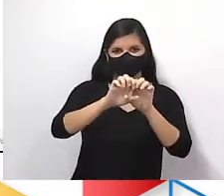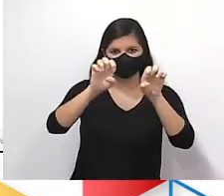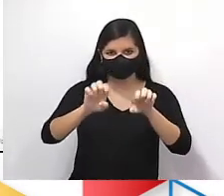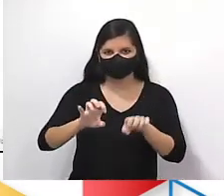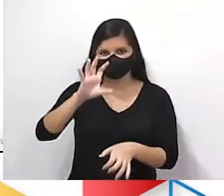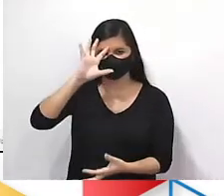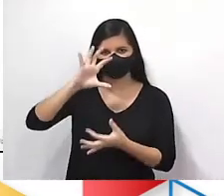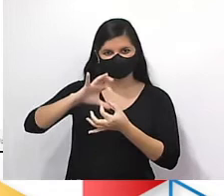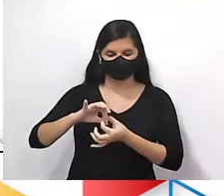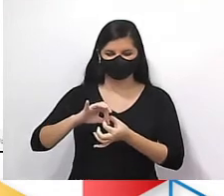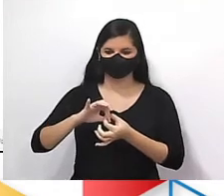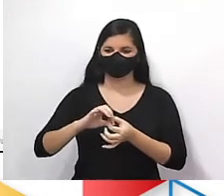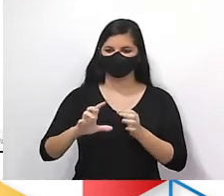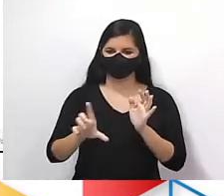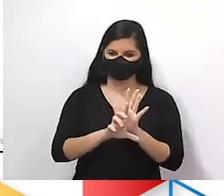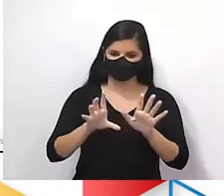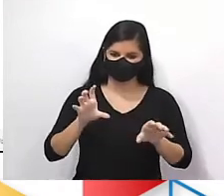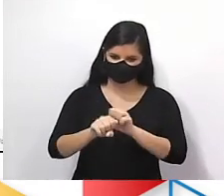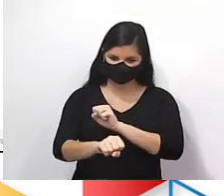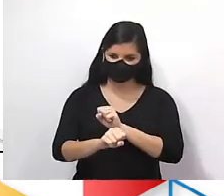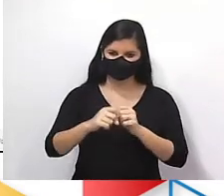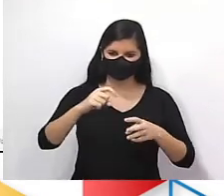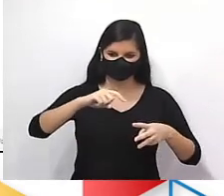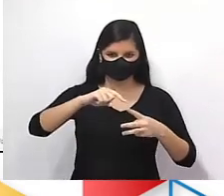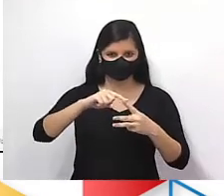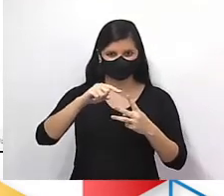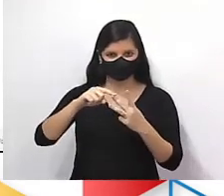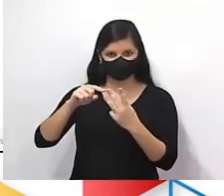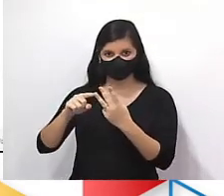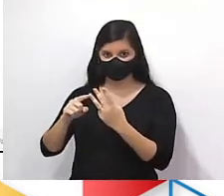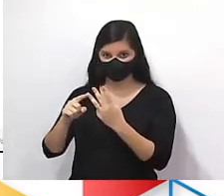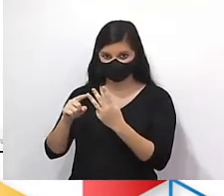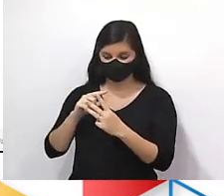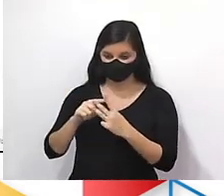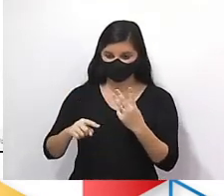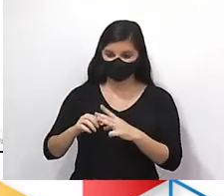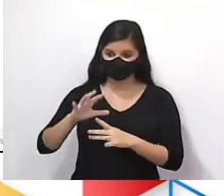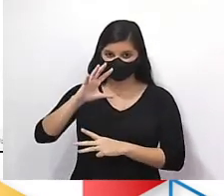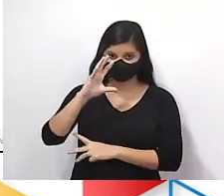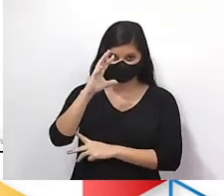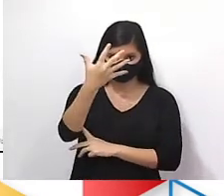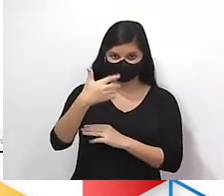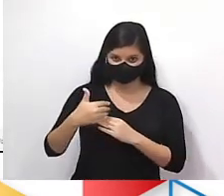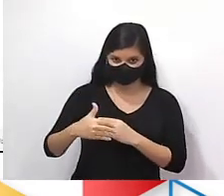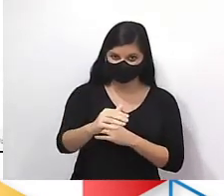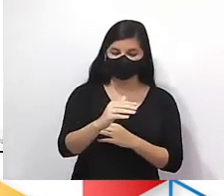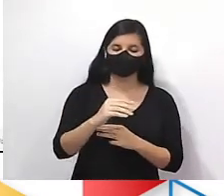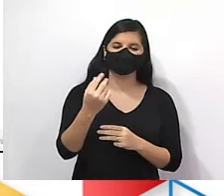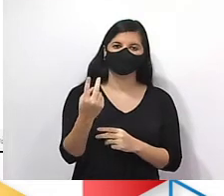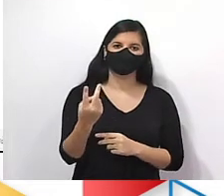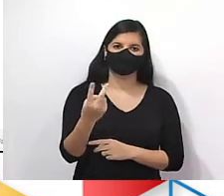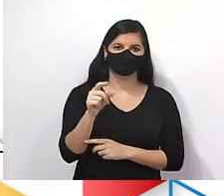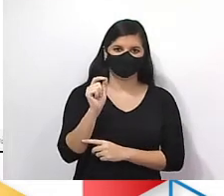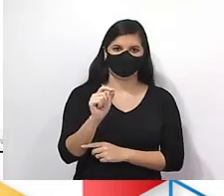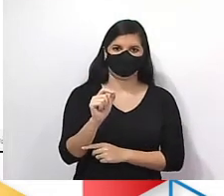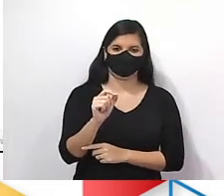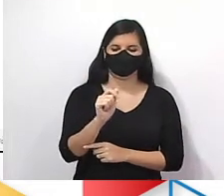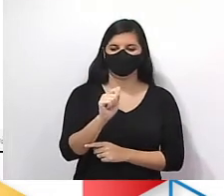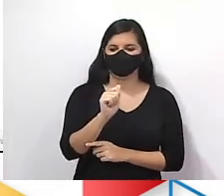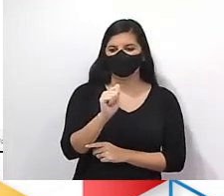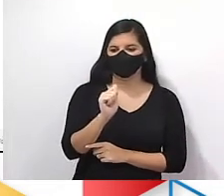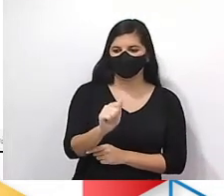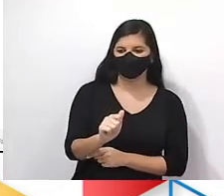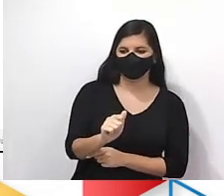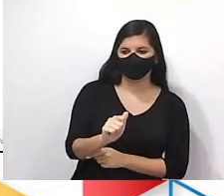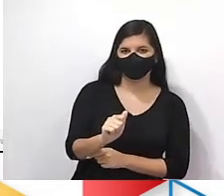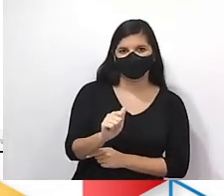lógica, a lei de formação vai dar nesses três pontos. Por fórmula de recorrência, eu preciso de duas coisas pra ela existir. A primeira delas